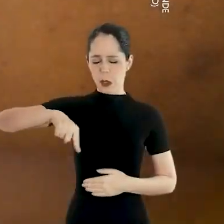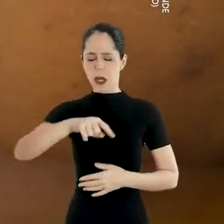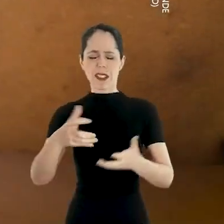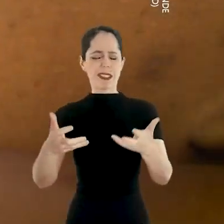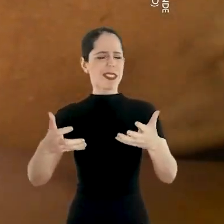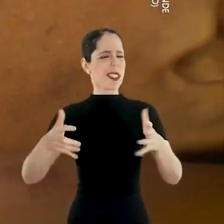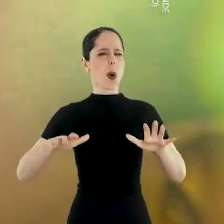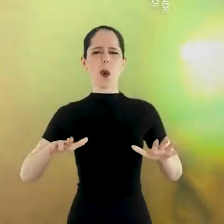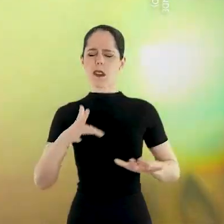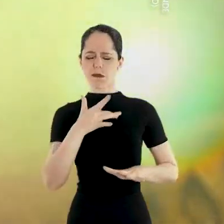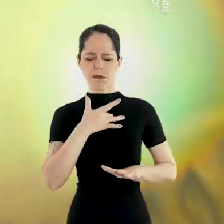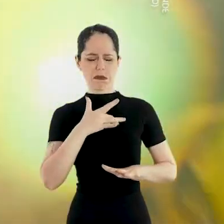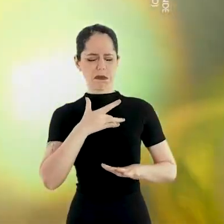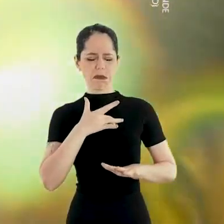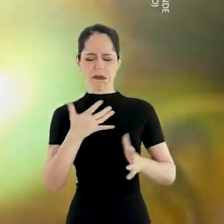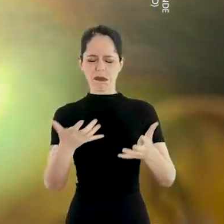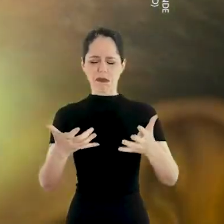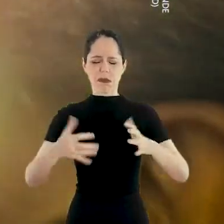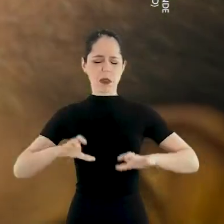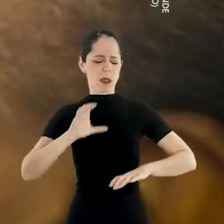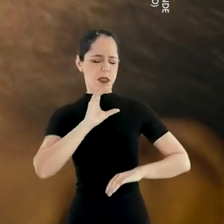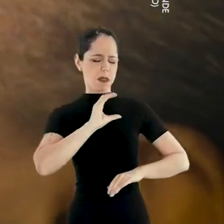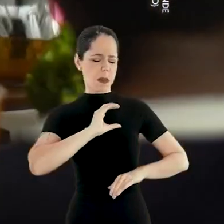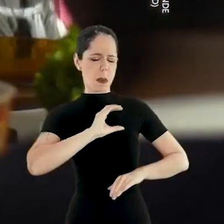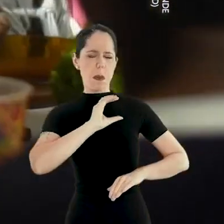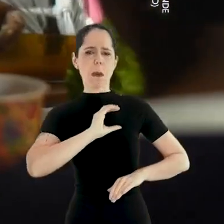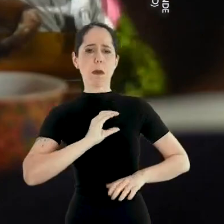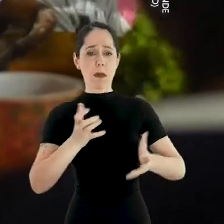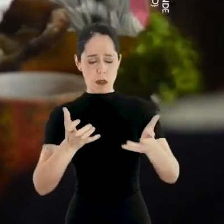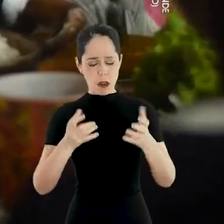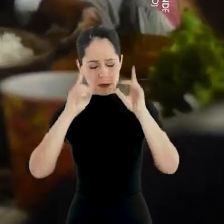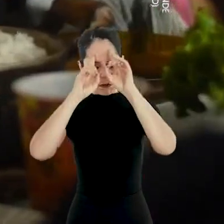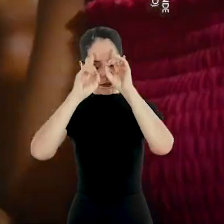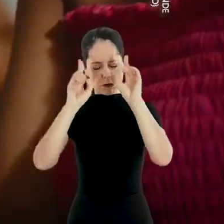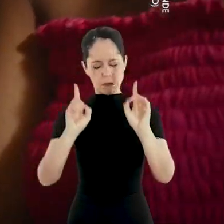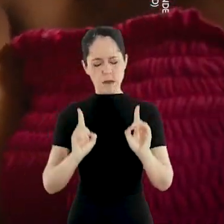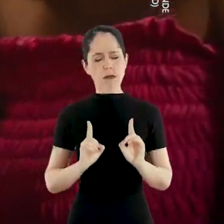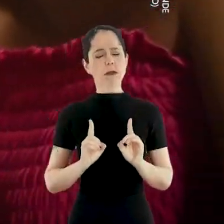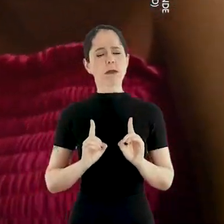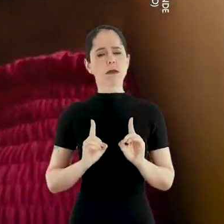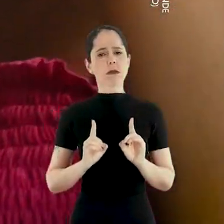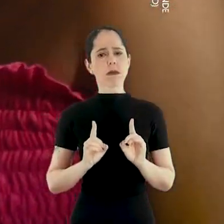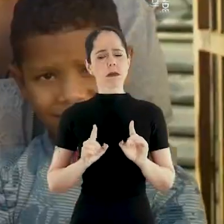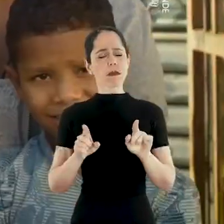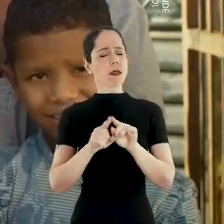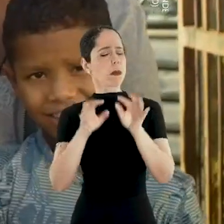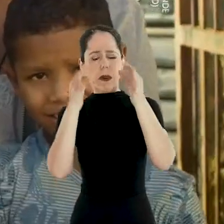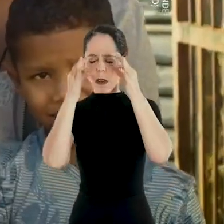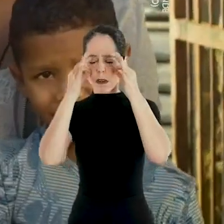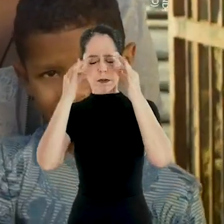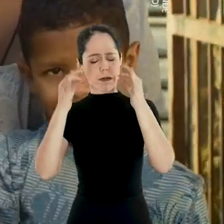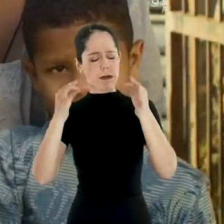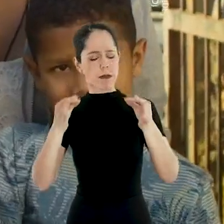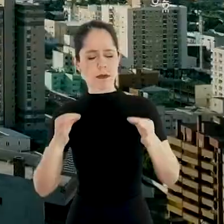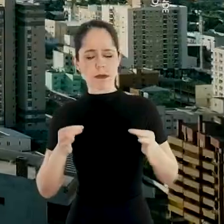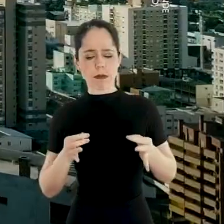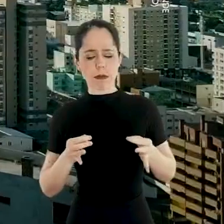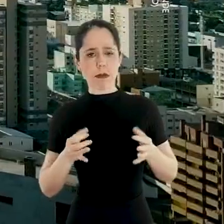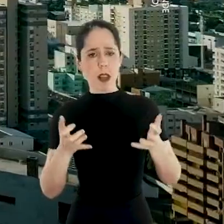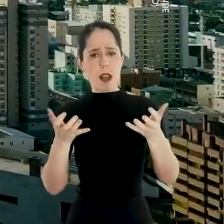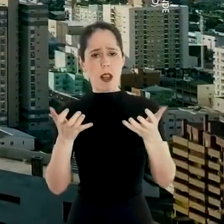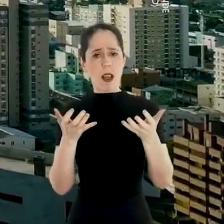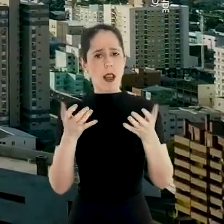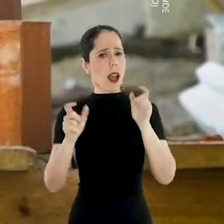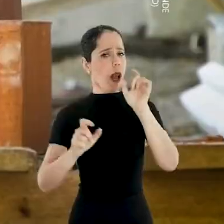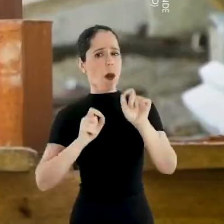gente não quer pena, não quer compaixão Quer dignidade, só um pouco de atenção A